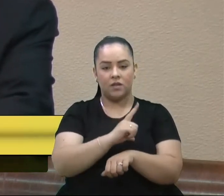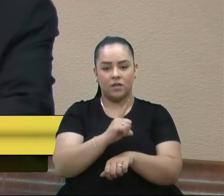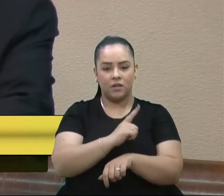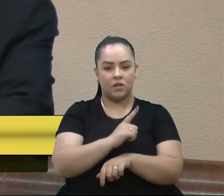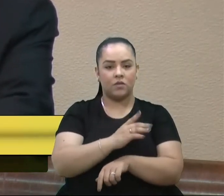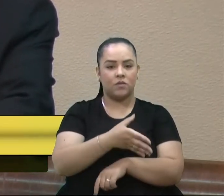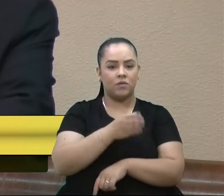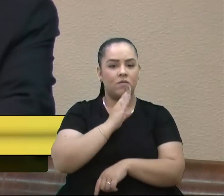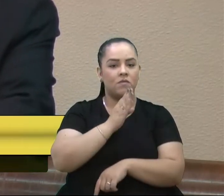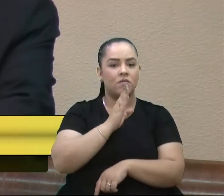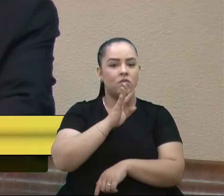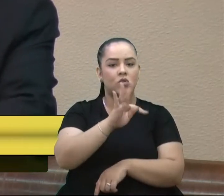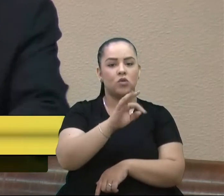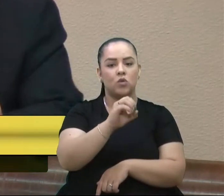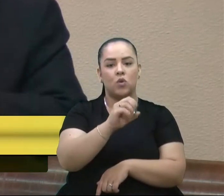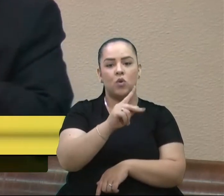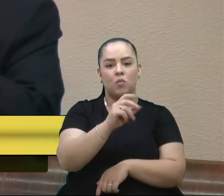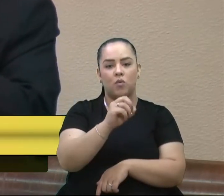topográfico,